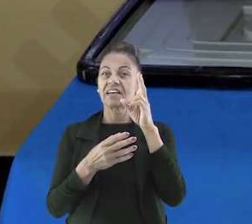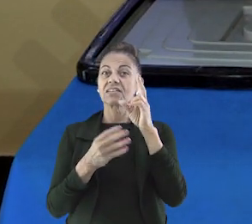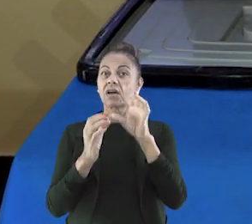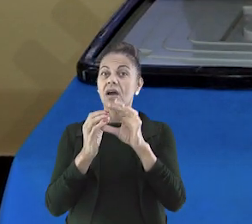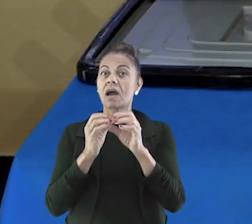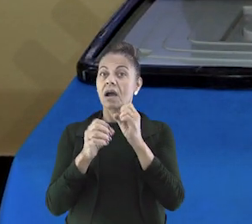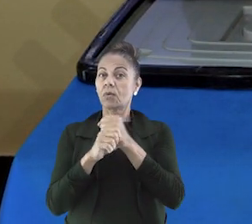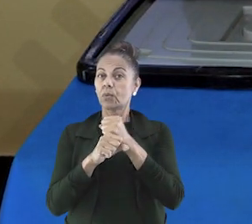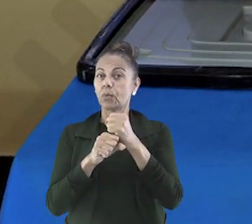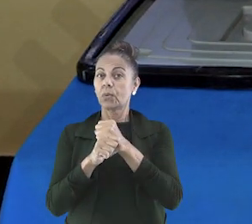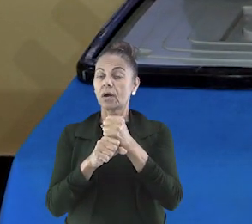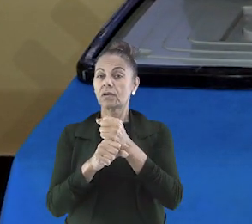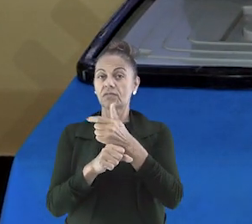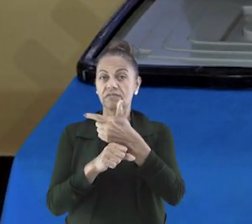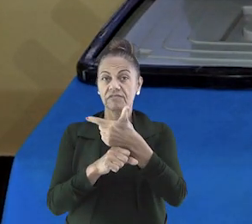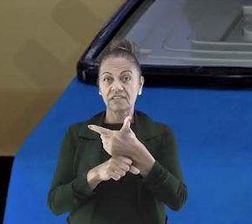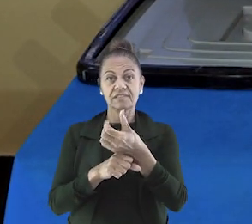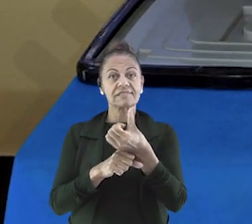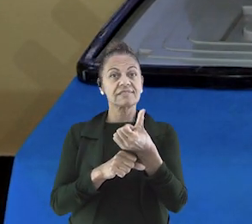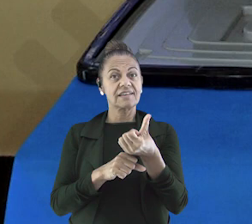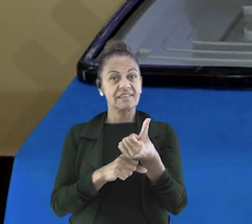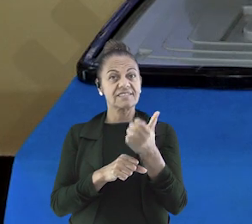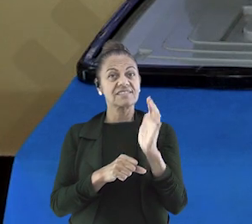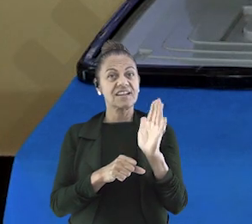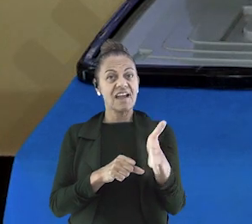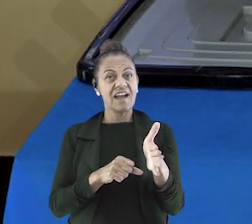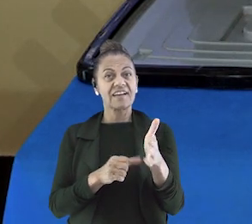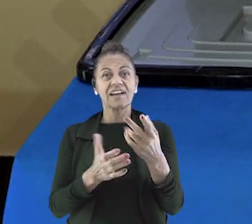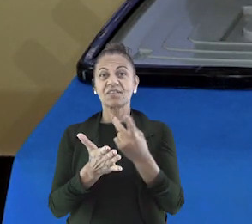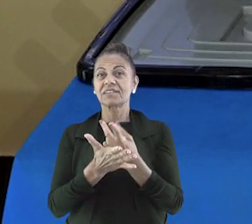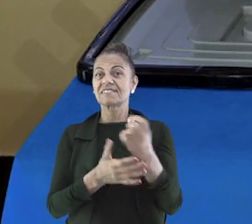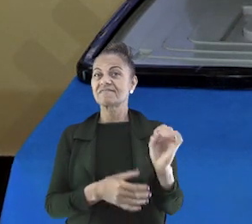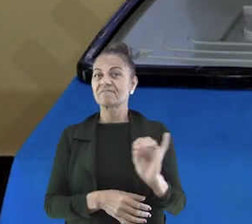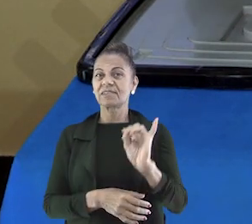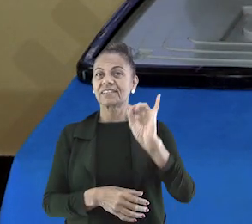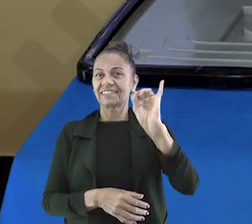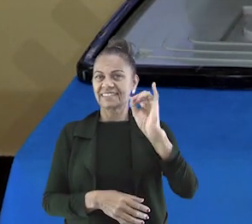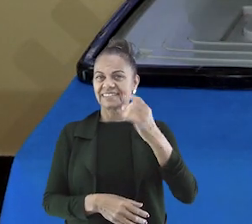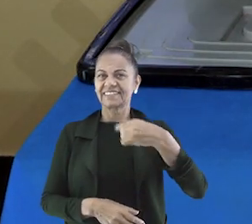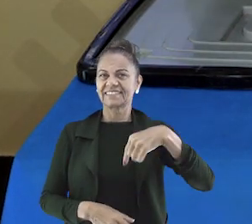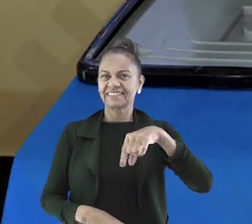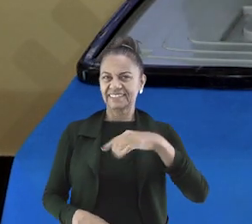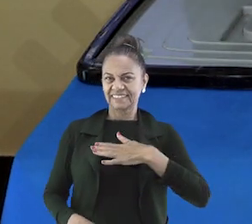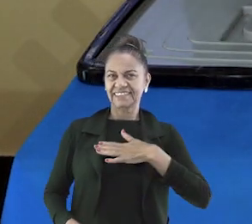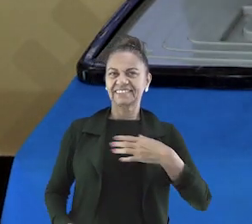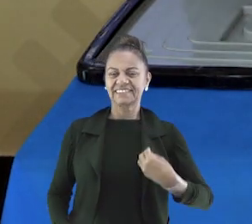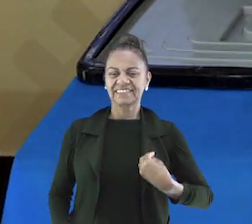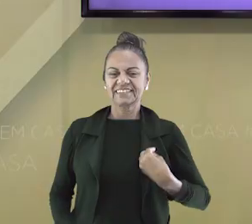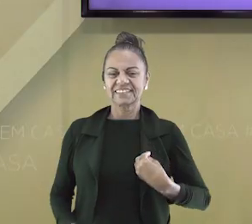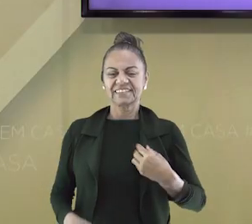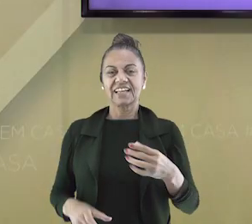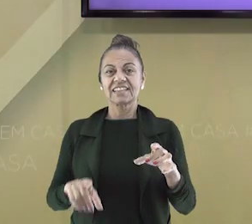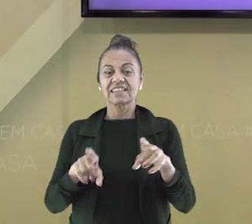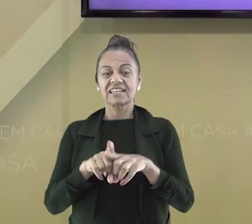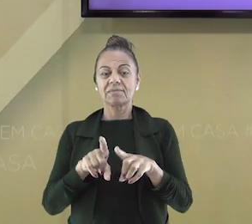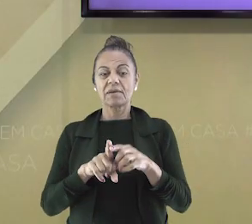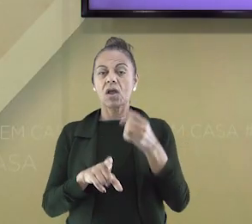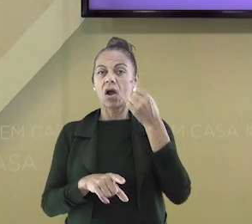Trazem boas lembranças, afinal, são 26 anos esse acontecimento tão importante em minha vida.